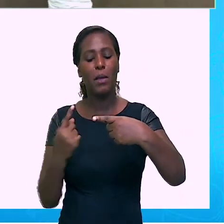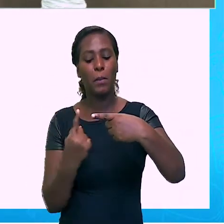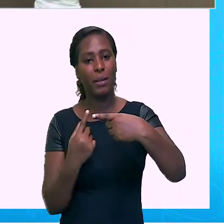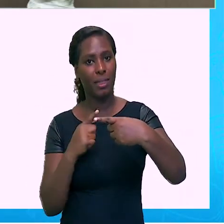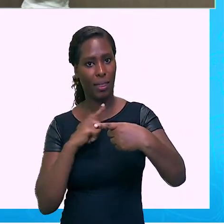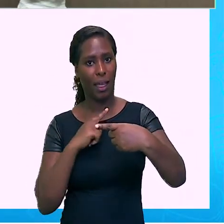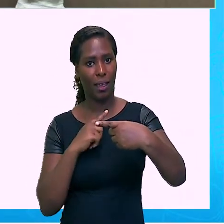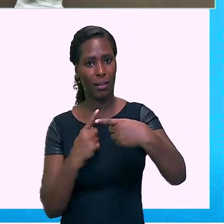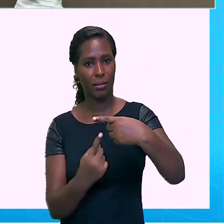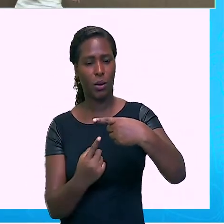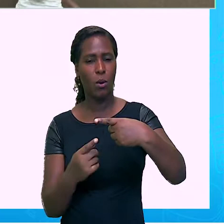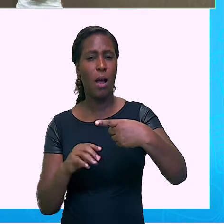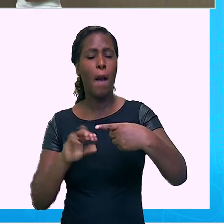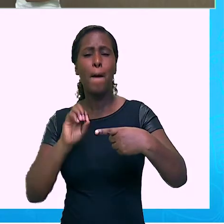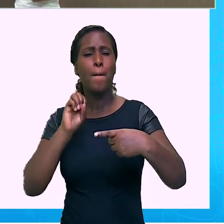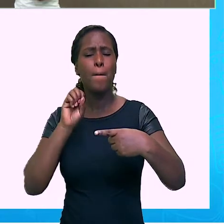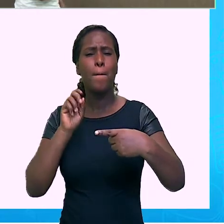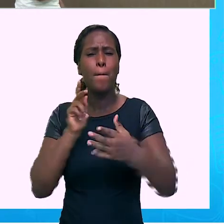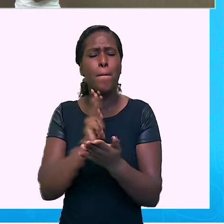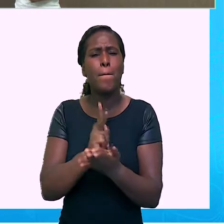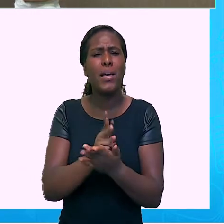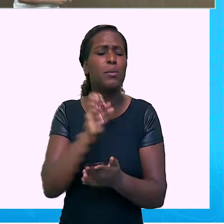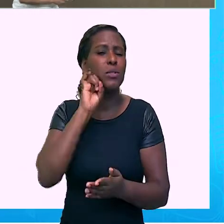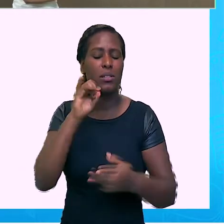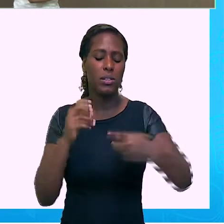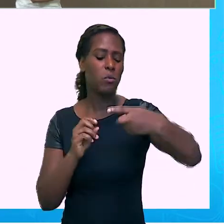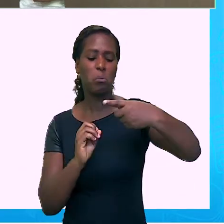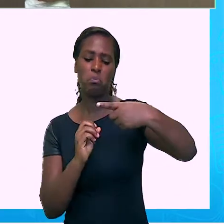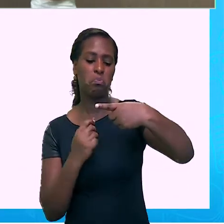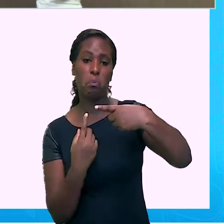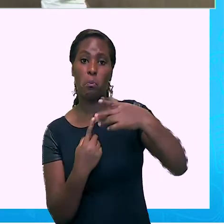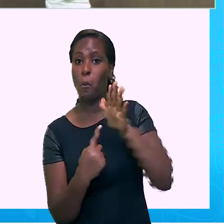números racionais. Vamos lá!